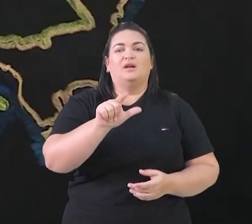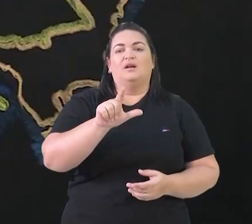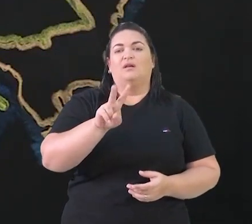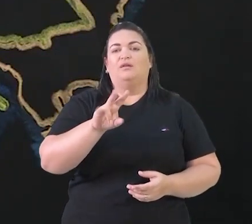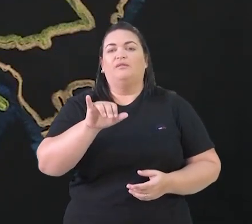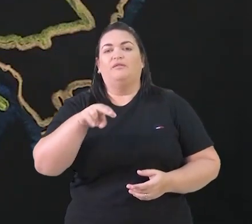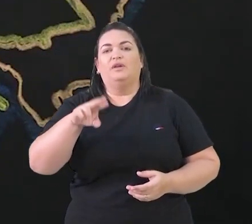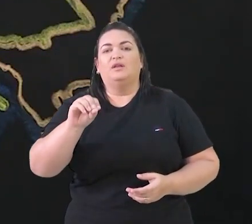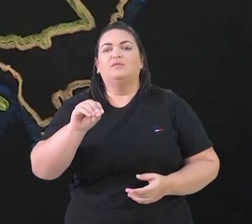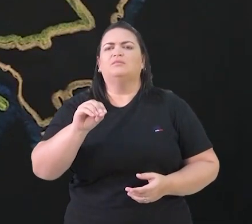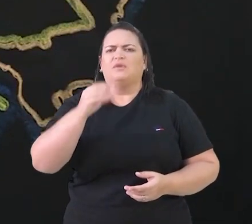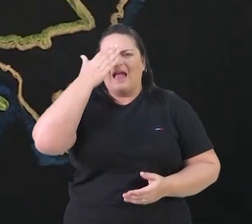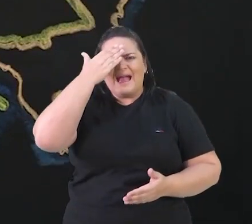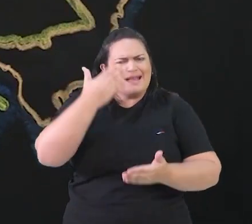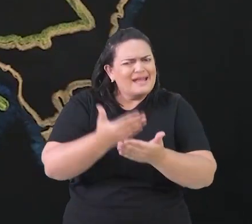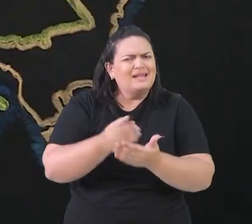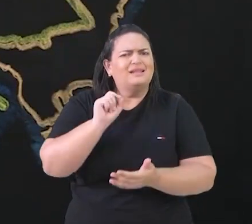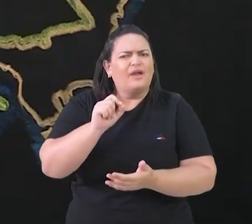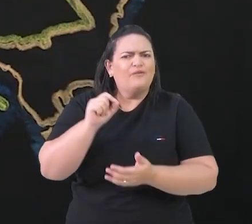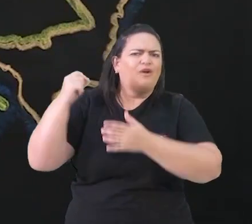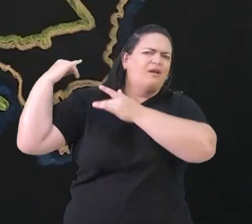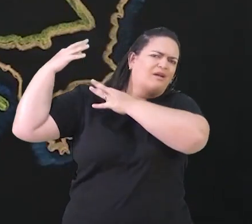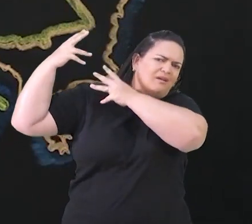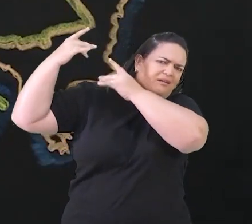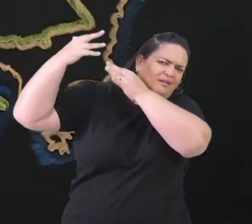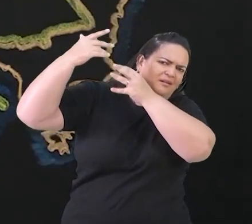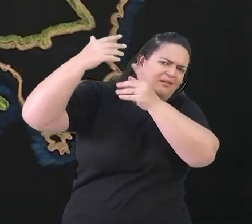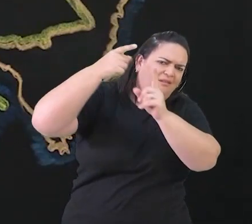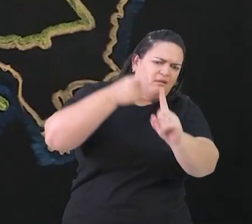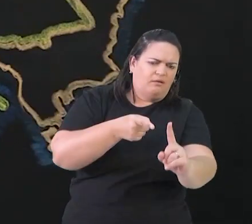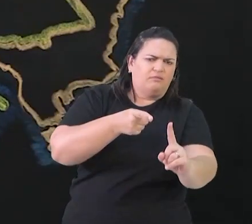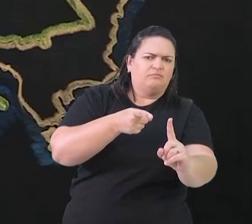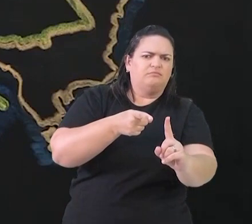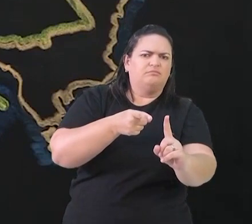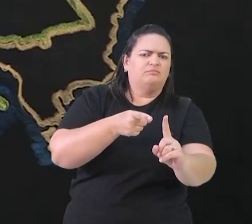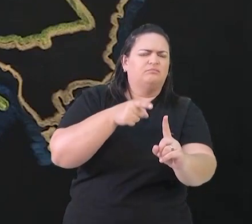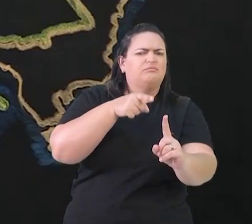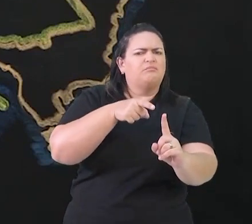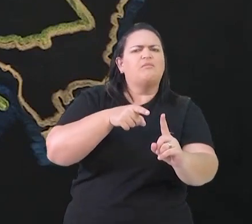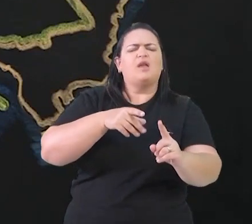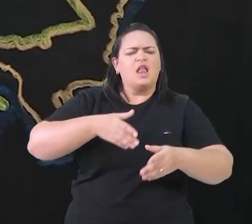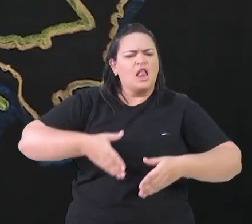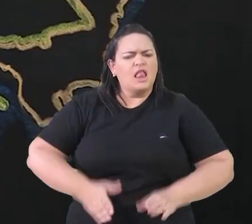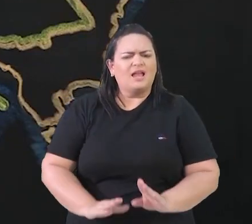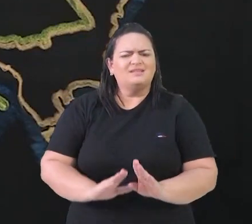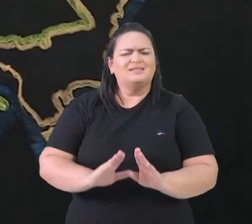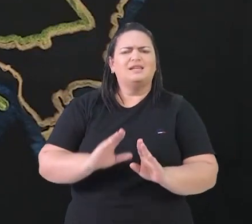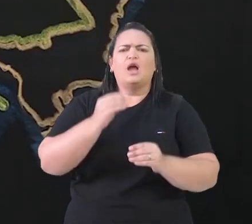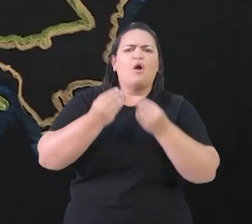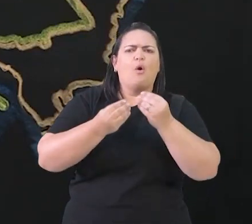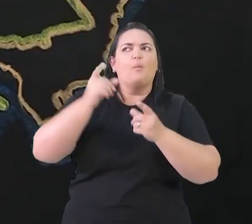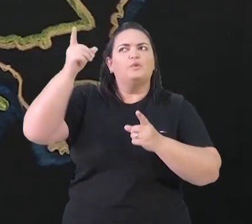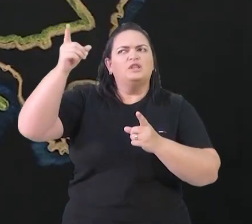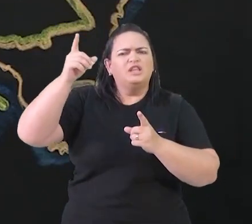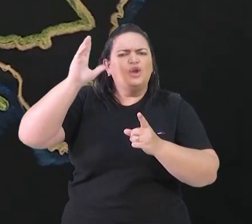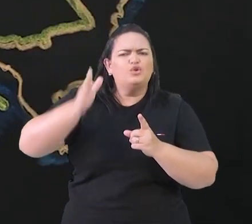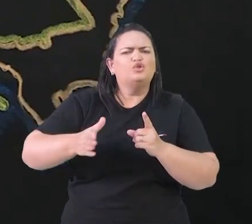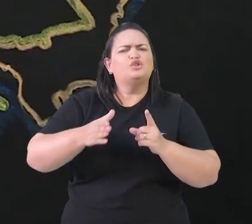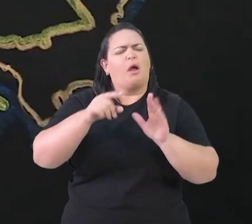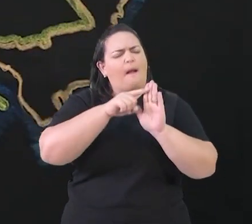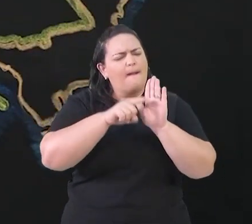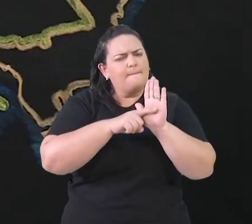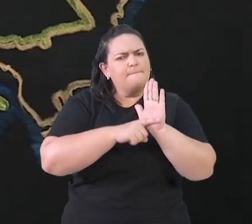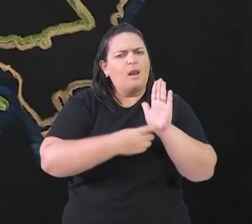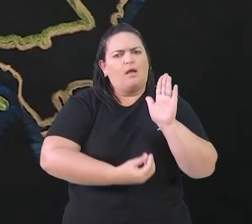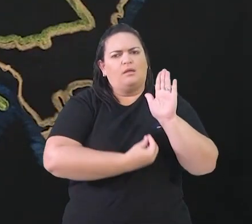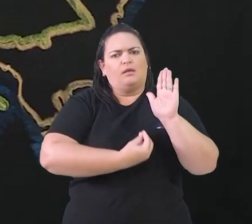acreditava na predestinação, ou seja, acreditava que as pessoas nasciam, já Deus tendo decidido sobre a salvação, a condenação